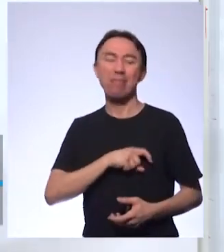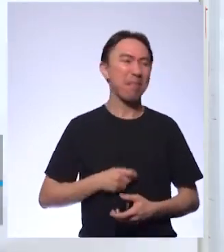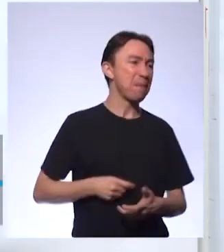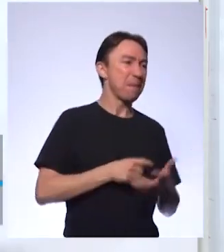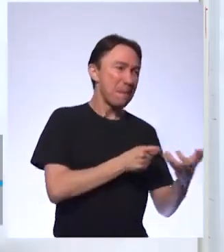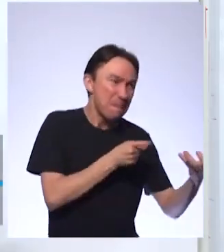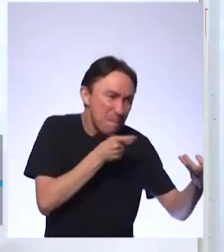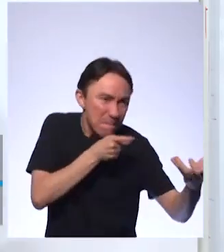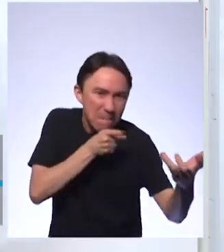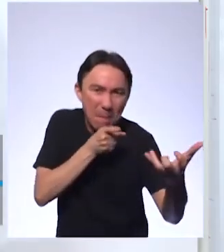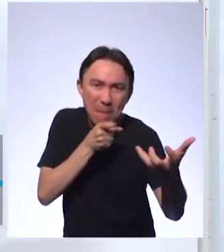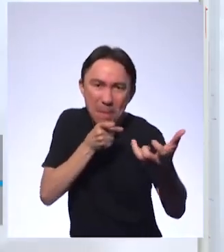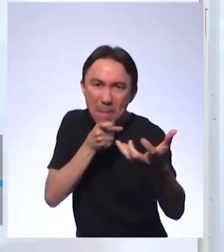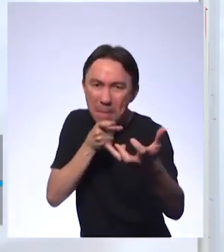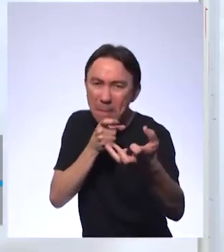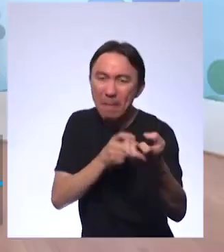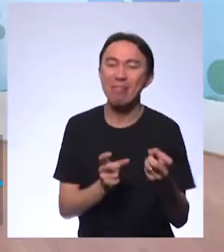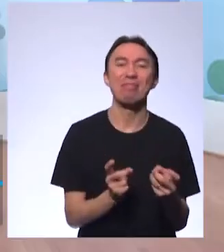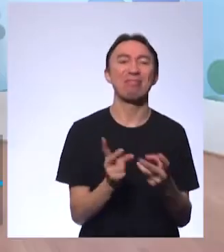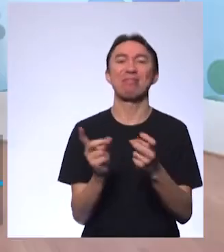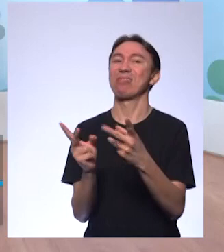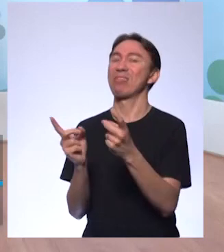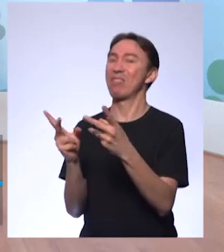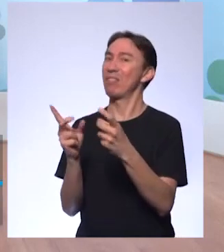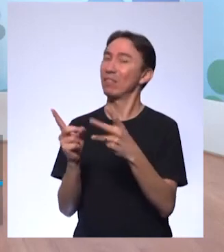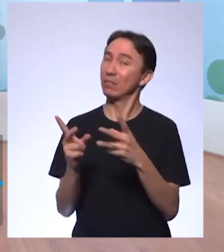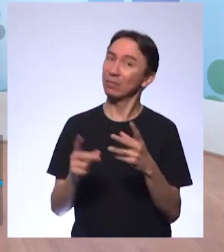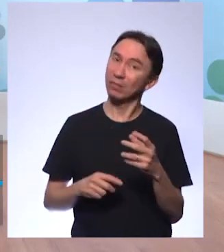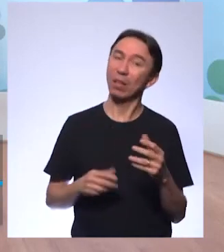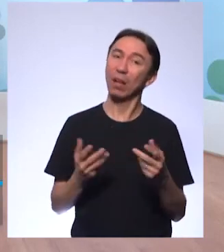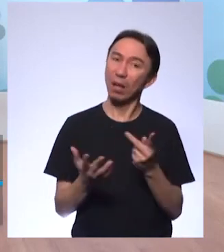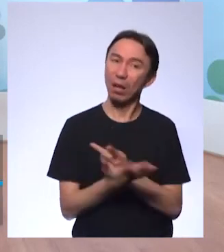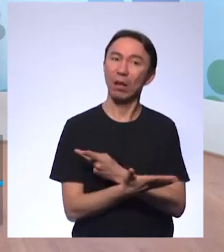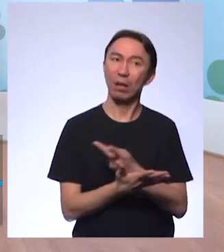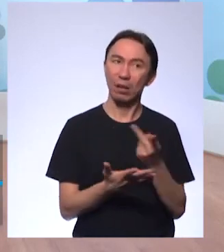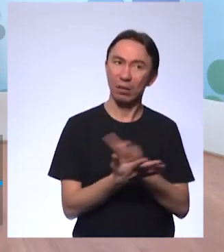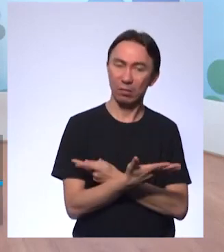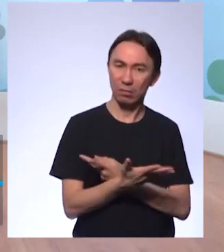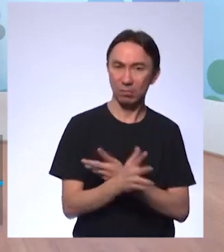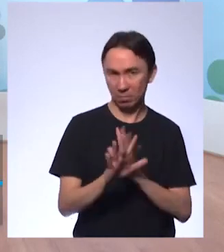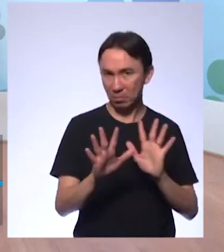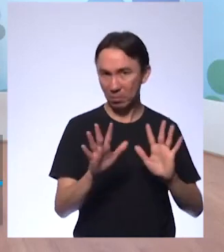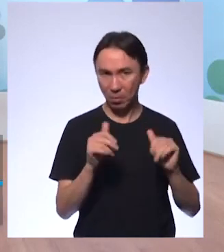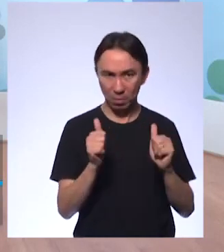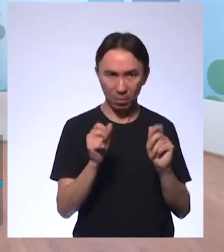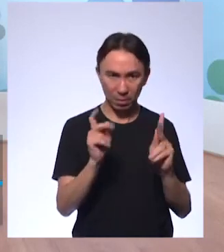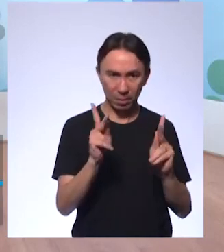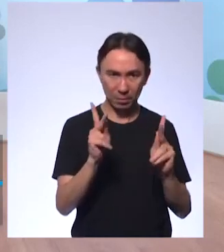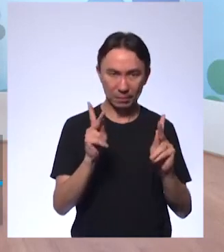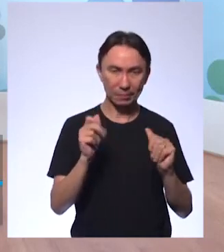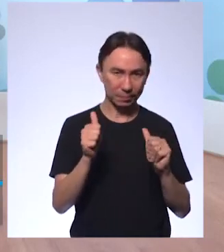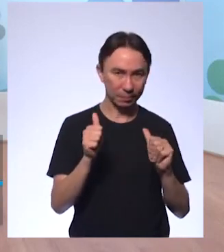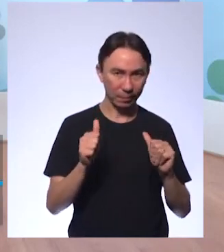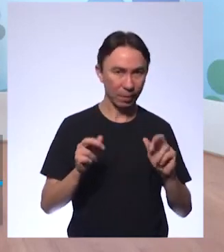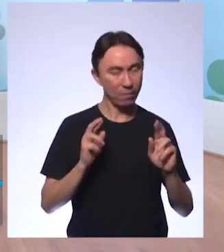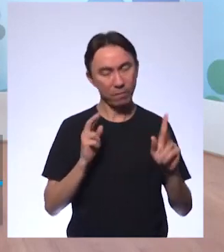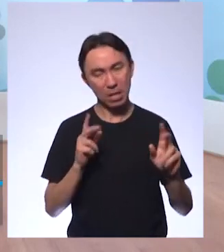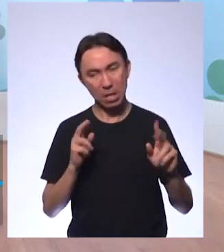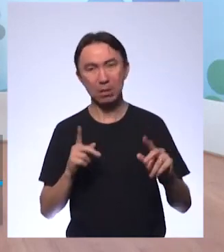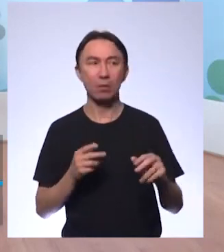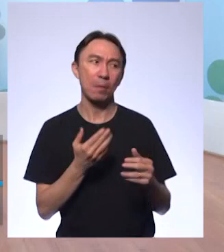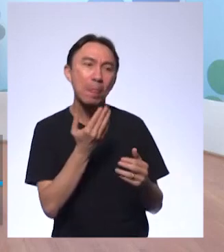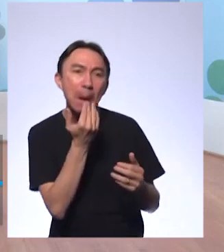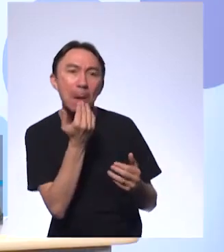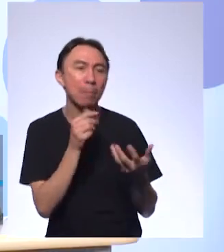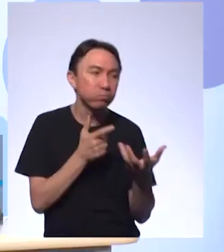contrabandear aí é complicado eu não estou falando com isso que pode caçar para comer só que são situações diferentes achei